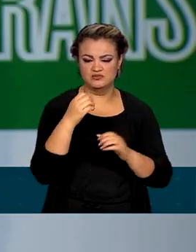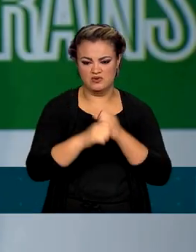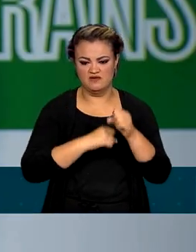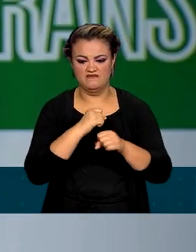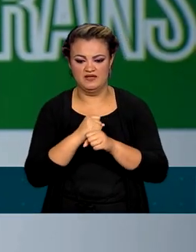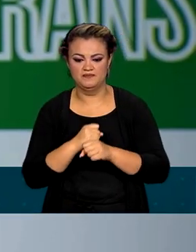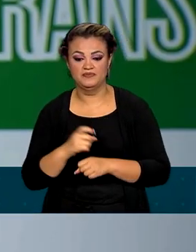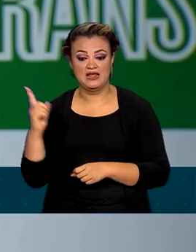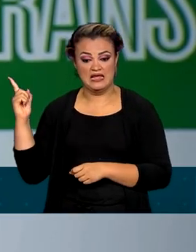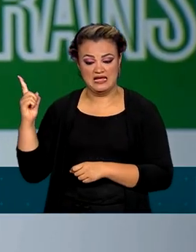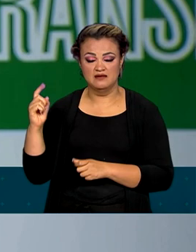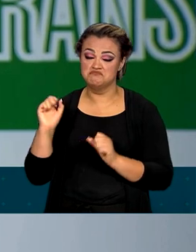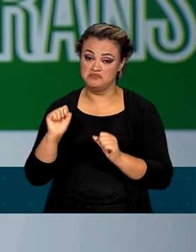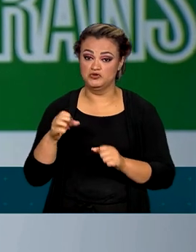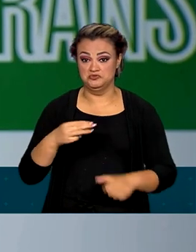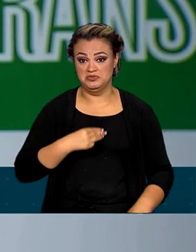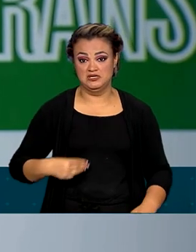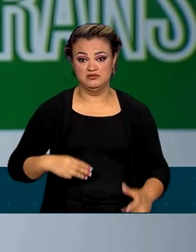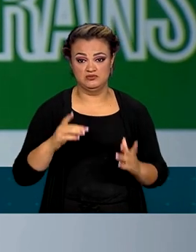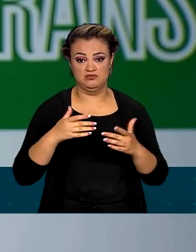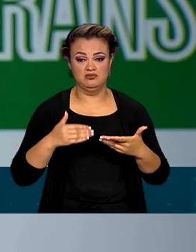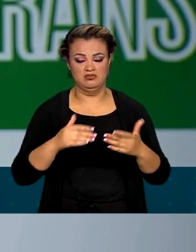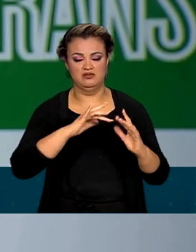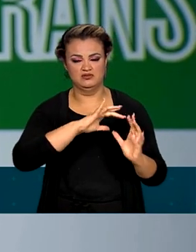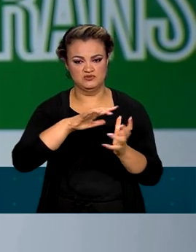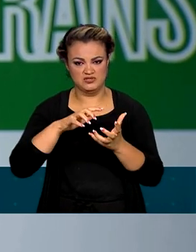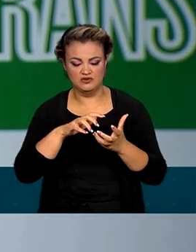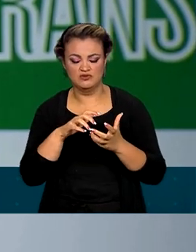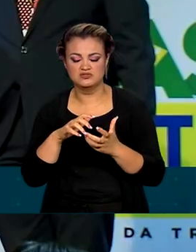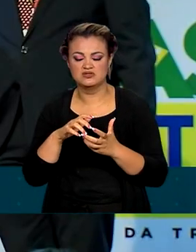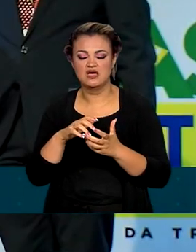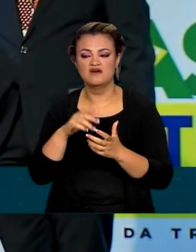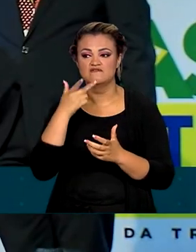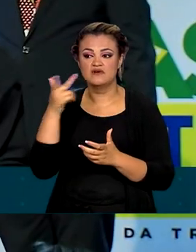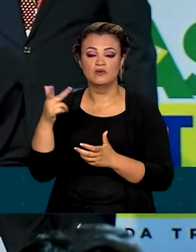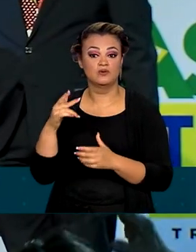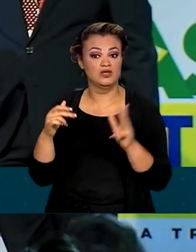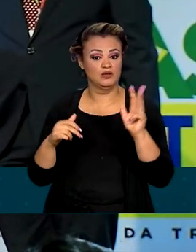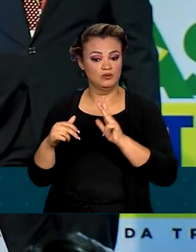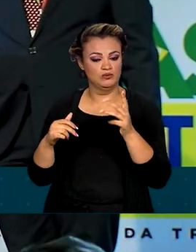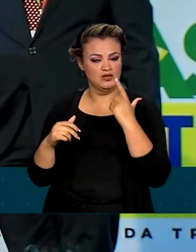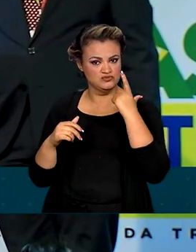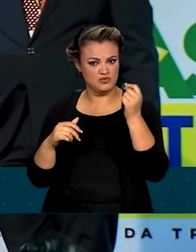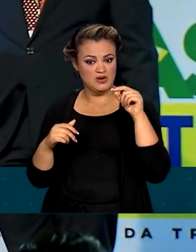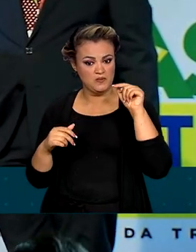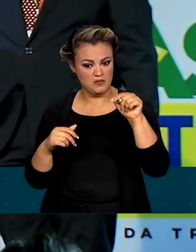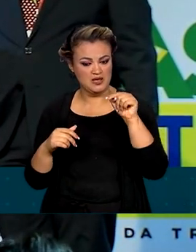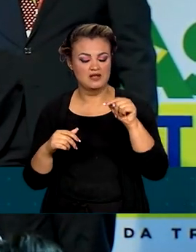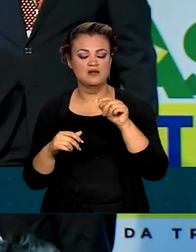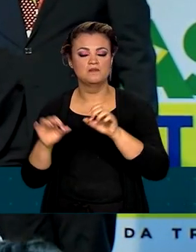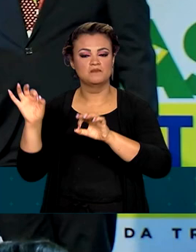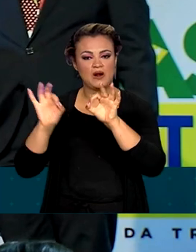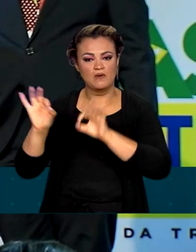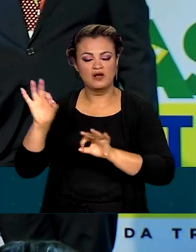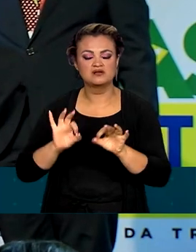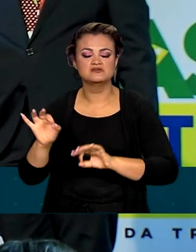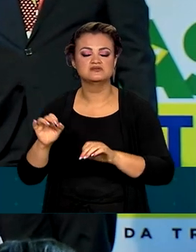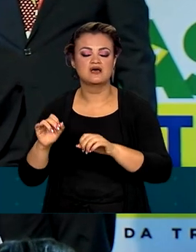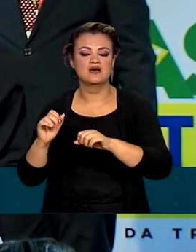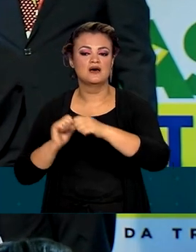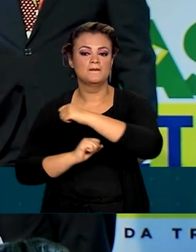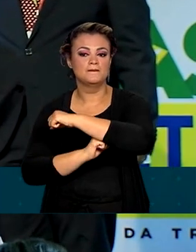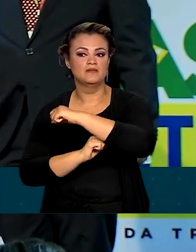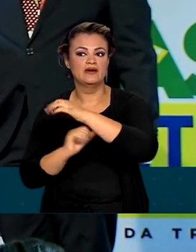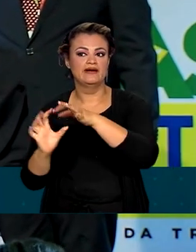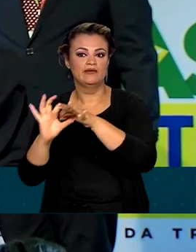ministro das Relações Exteriores disse que recebeu do presidente eleito a incumbência de reconstruir pontes com